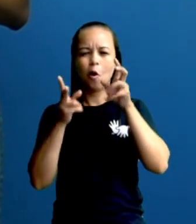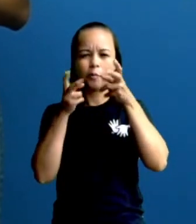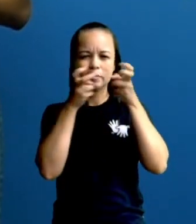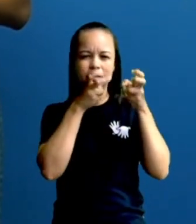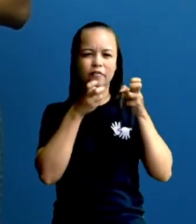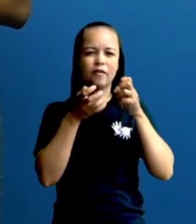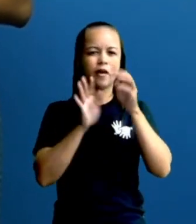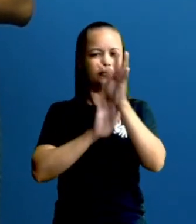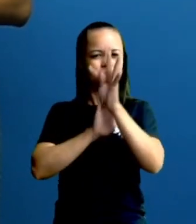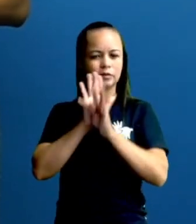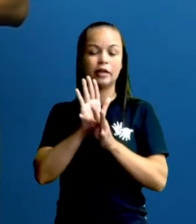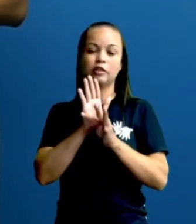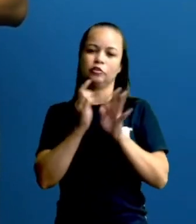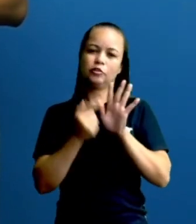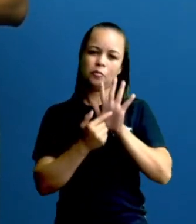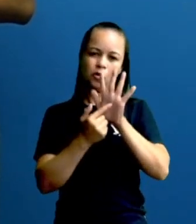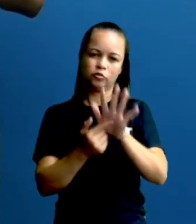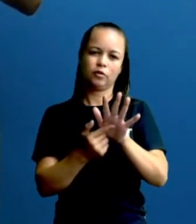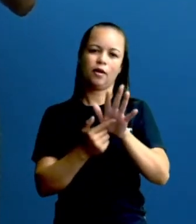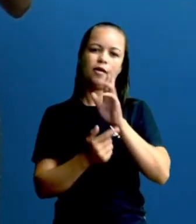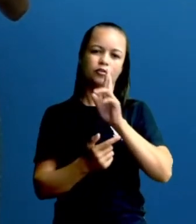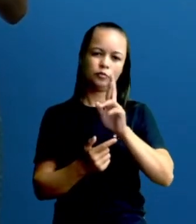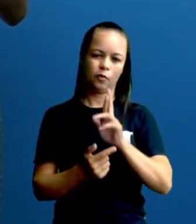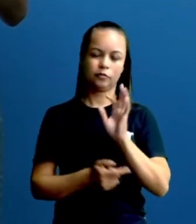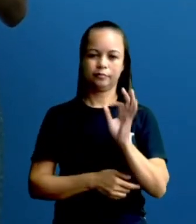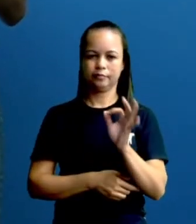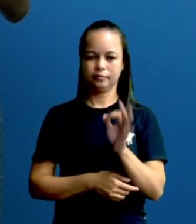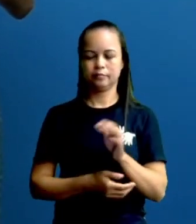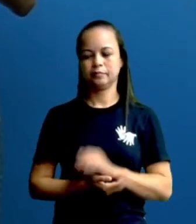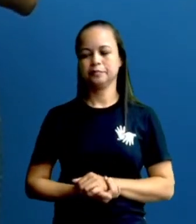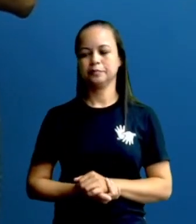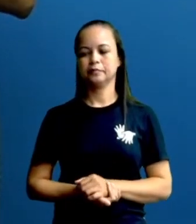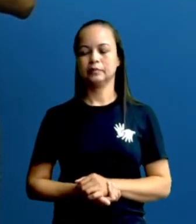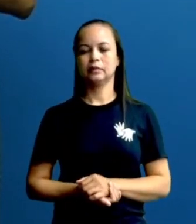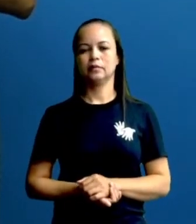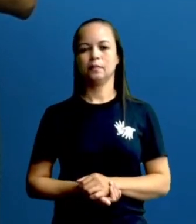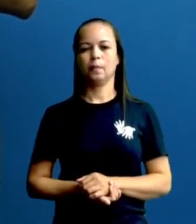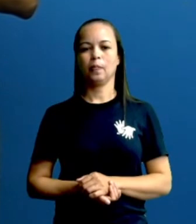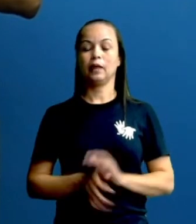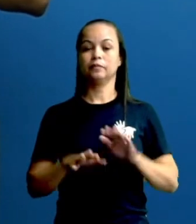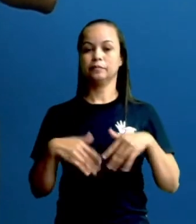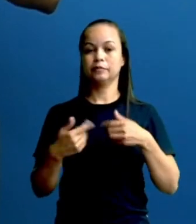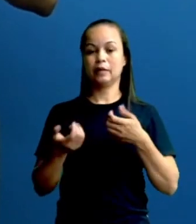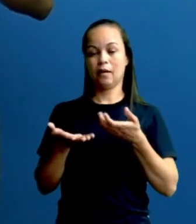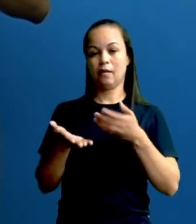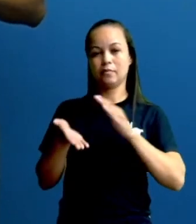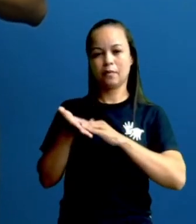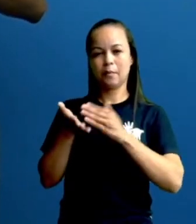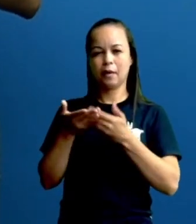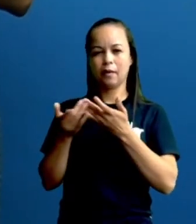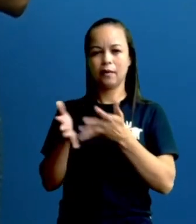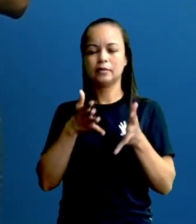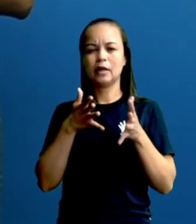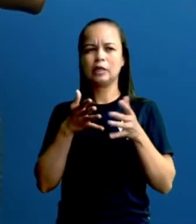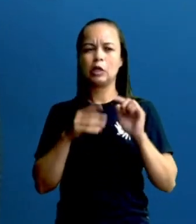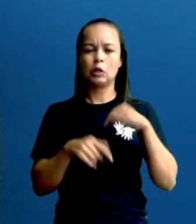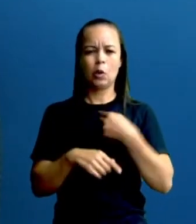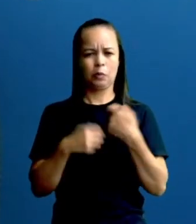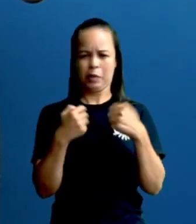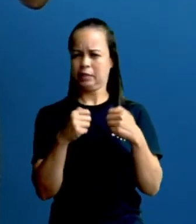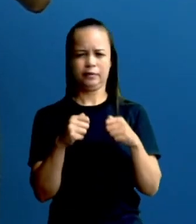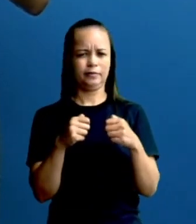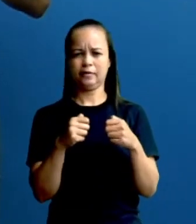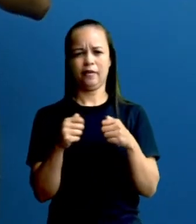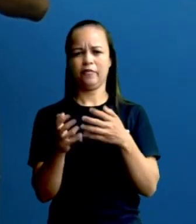identificar qual é a resposta certa. Falei para vocês que quando há interpretação, a gente não precisa